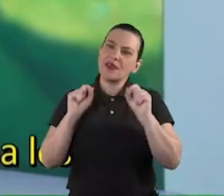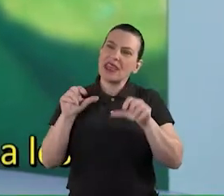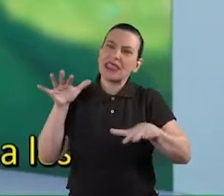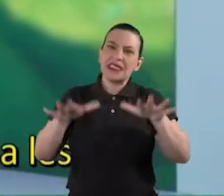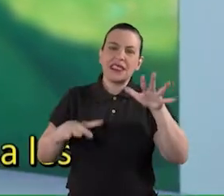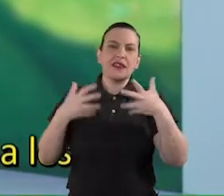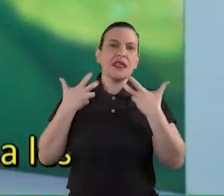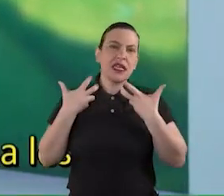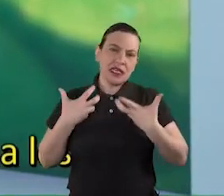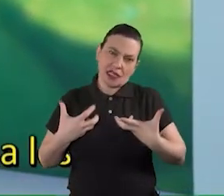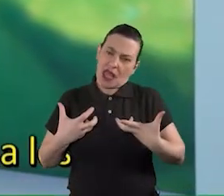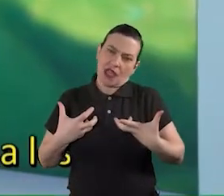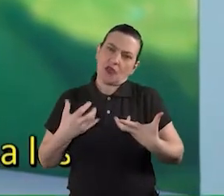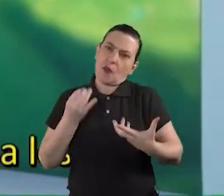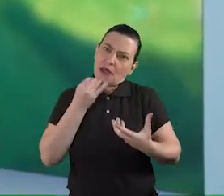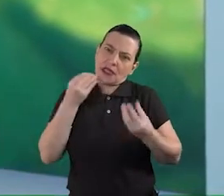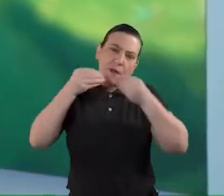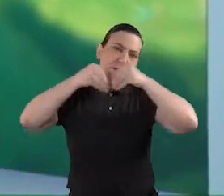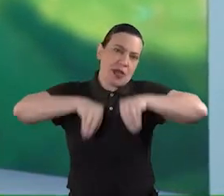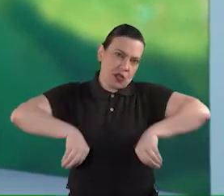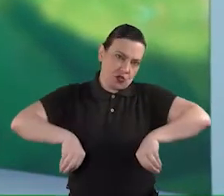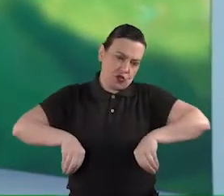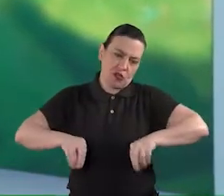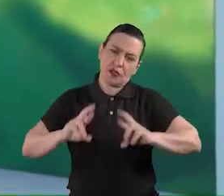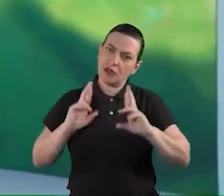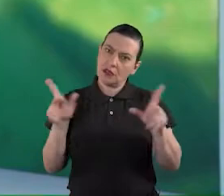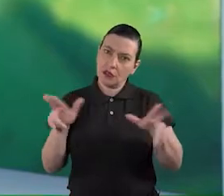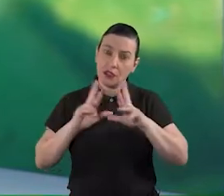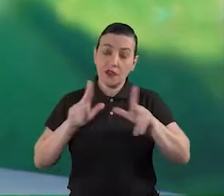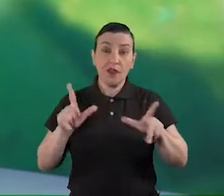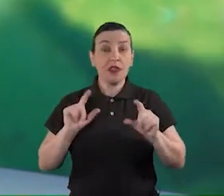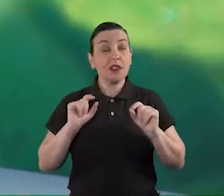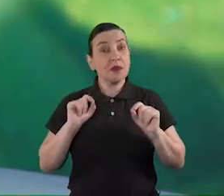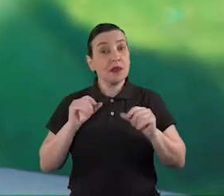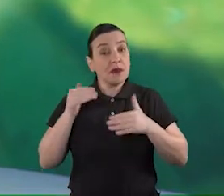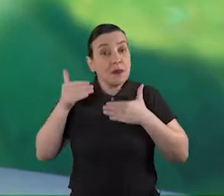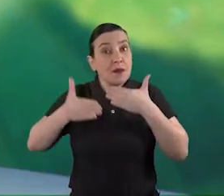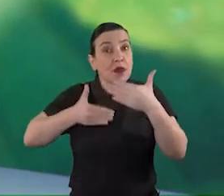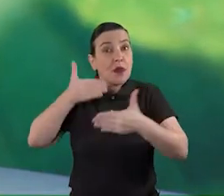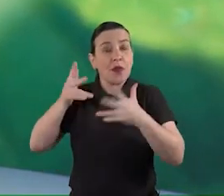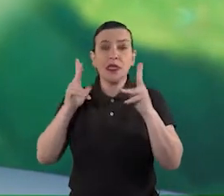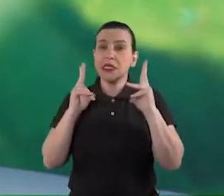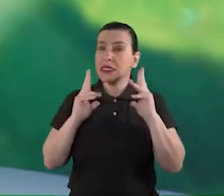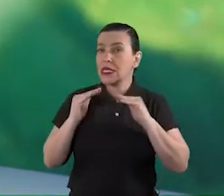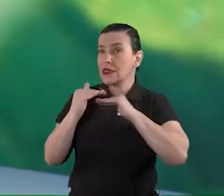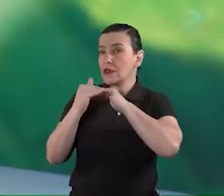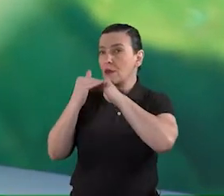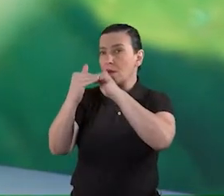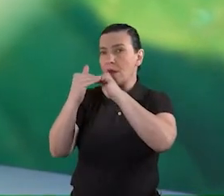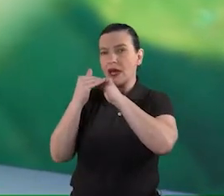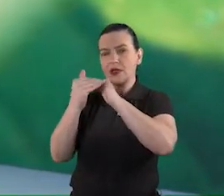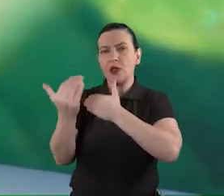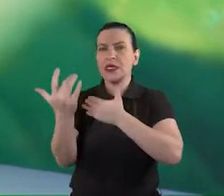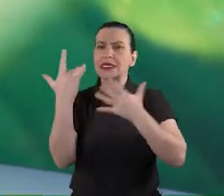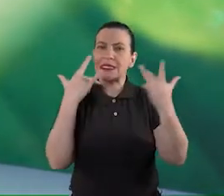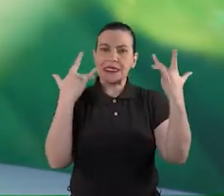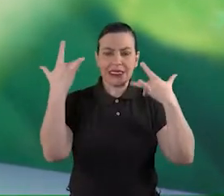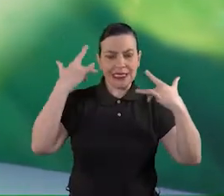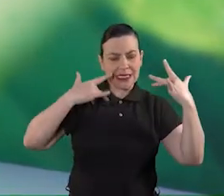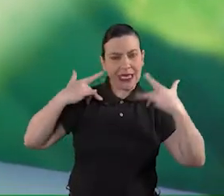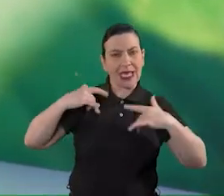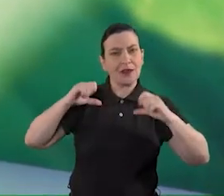não seja tão devastador quanto uma lesão esse processo imita padrões semelhantes de micro inflamações e